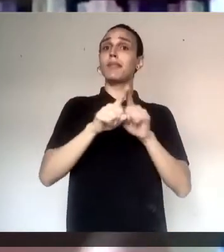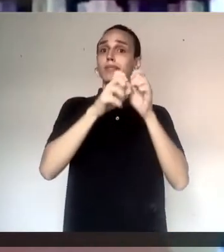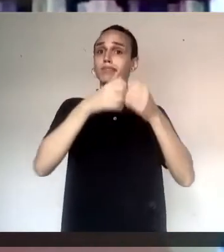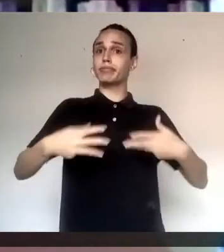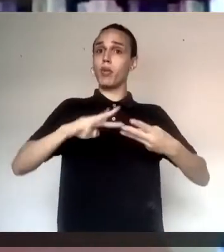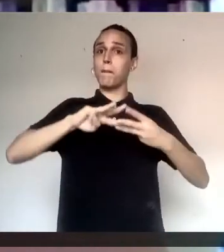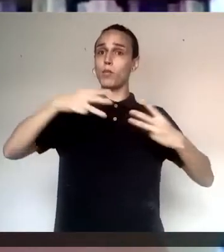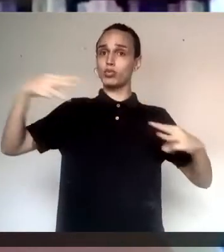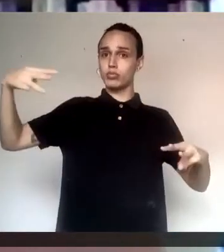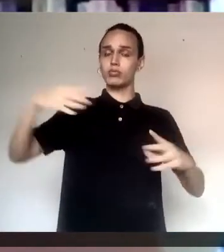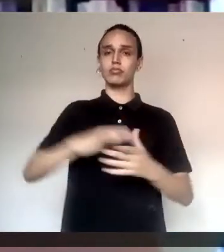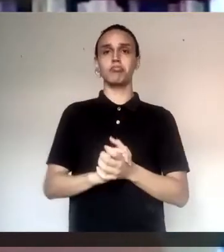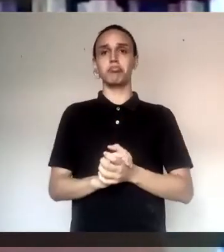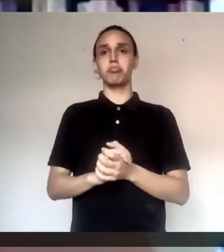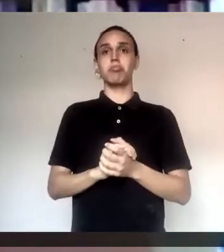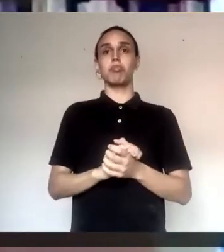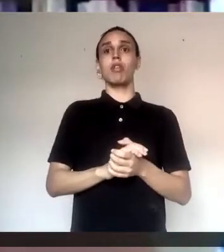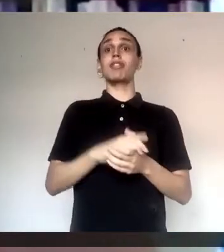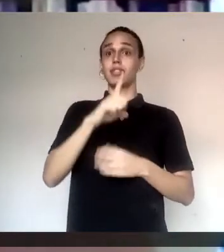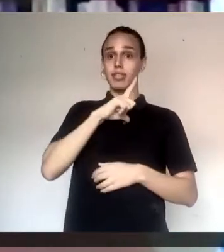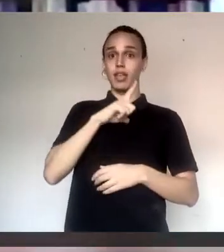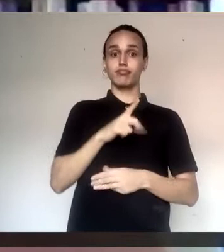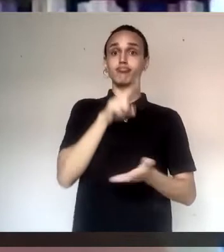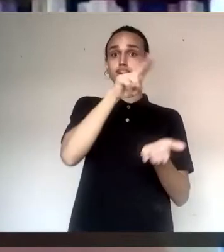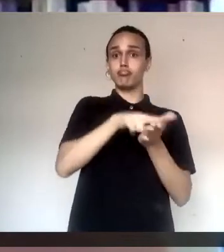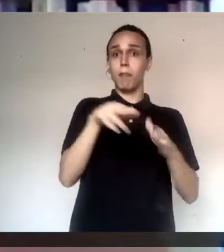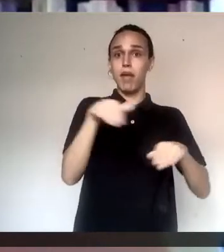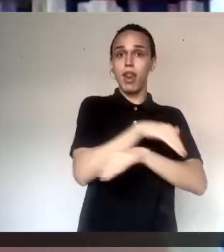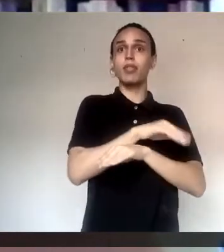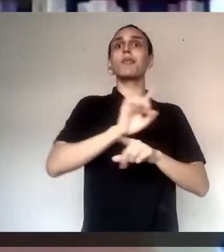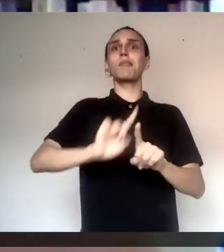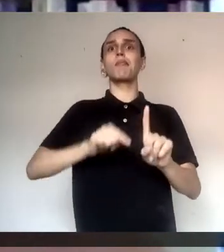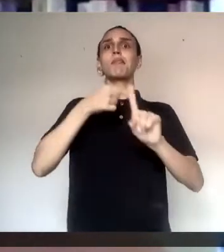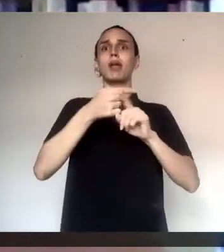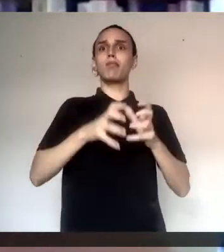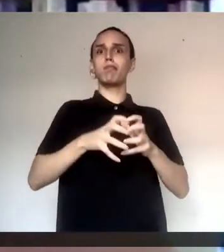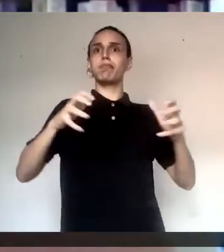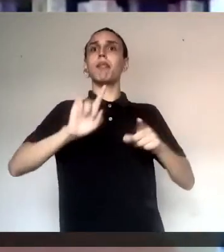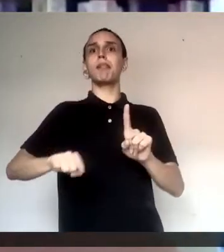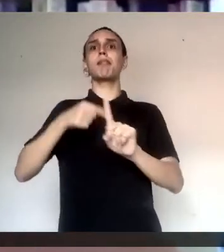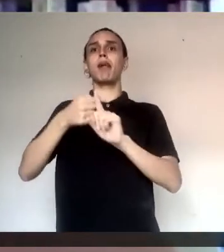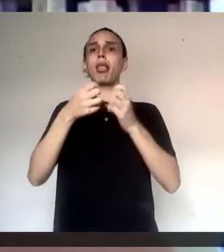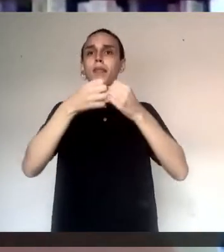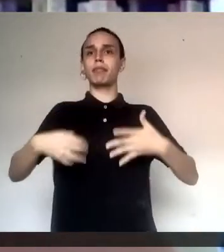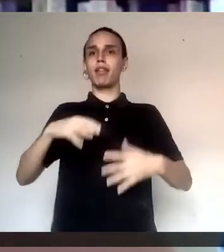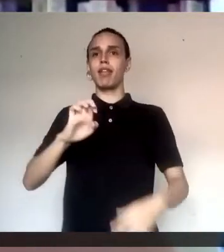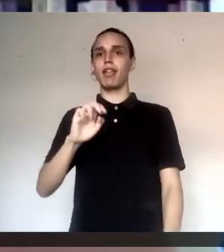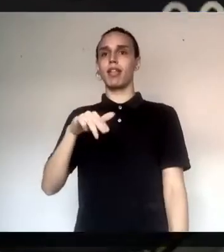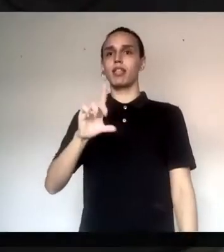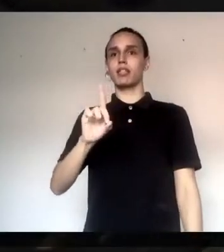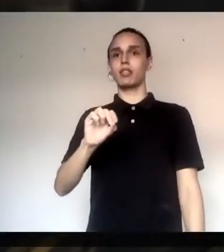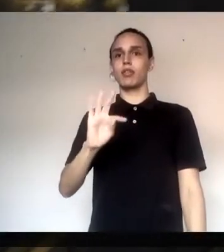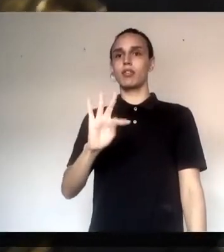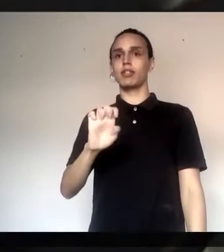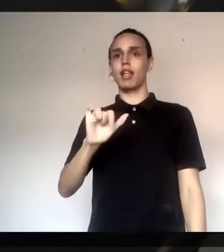afetava o músculo. E provavelmente, além da imobilização, a gente tinha a inflamação e mais essa lesão endotelial.